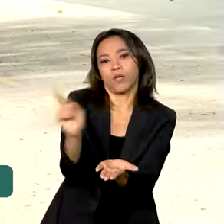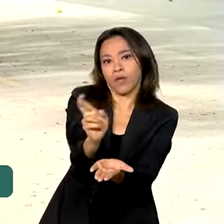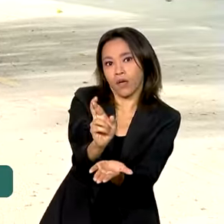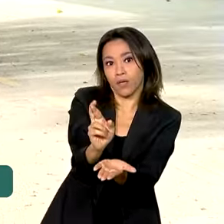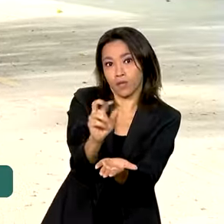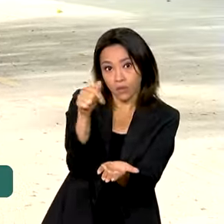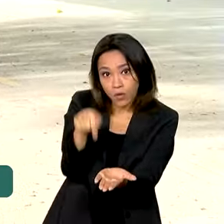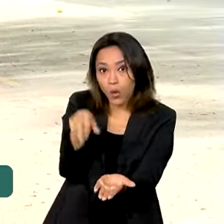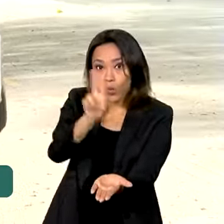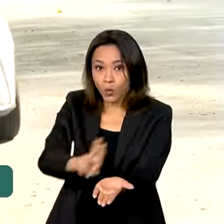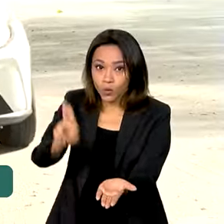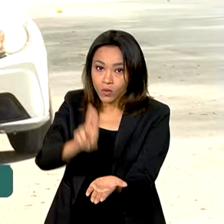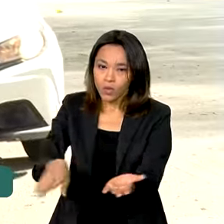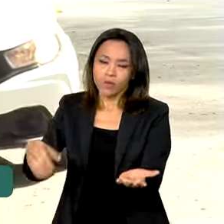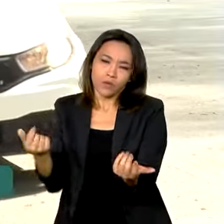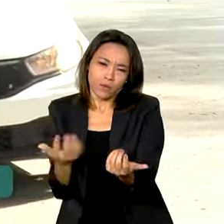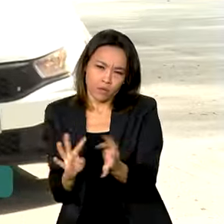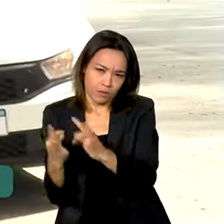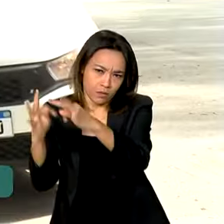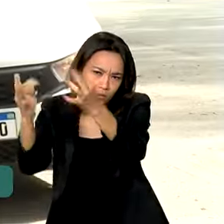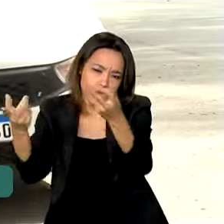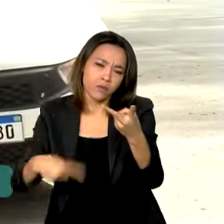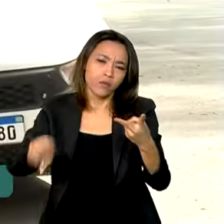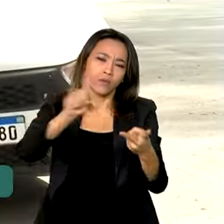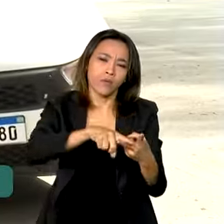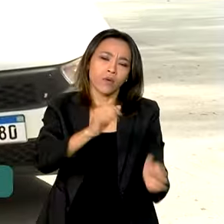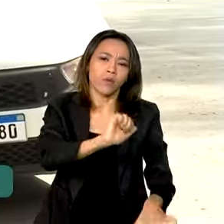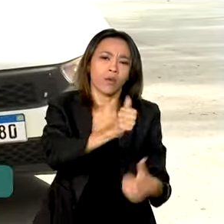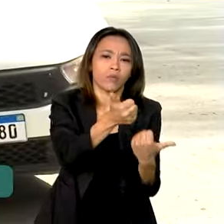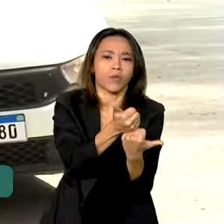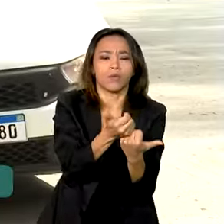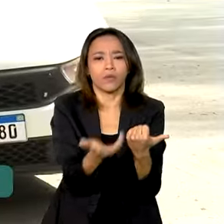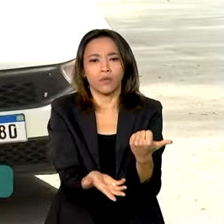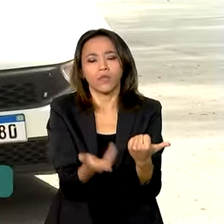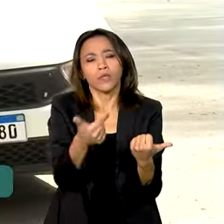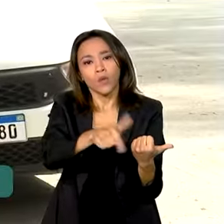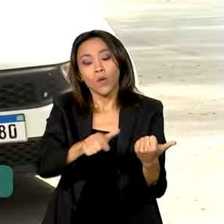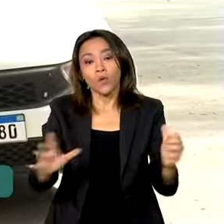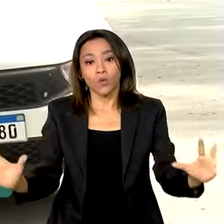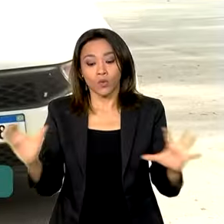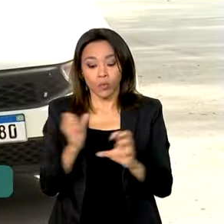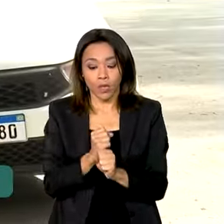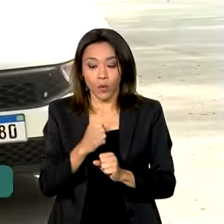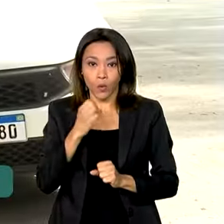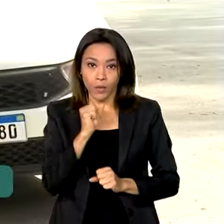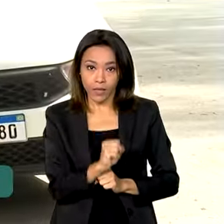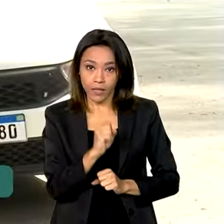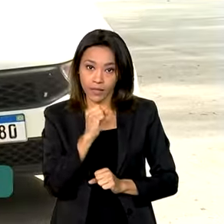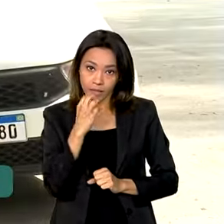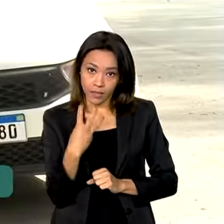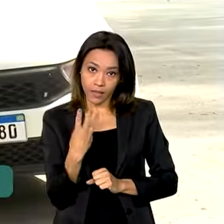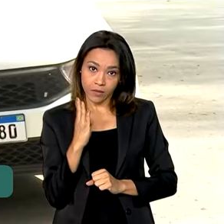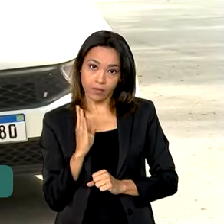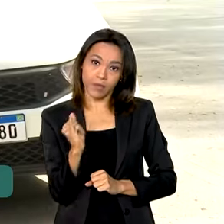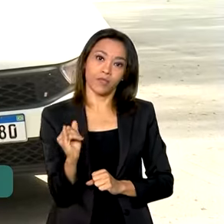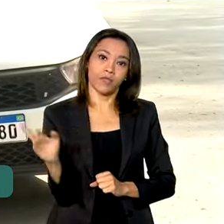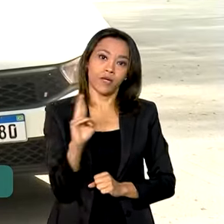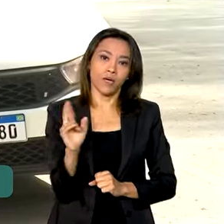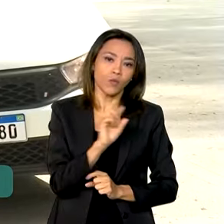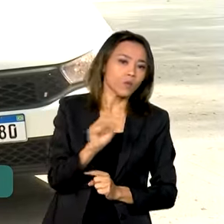Com modernização da frota, linhas de investimento, foram aplicados 83 bilhões de reais para